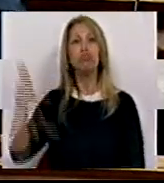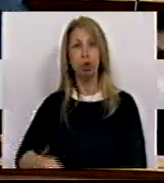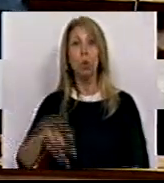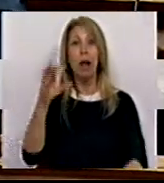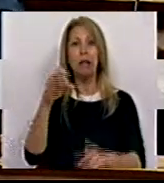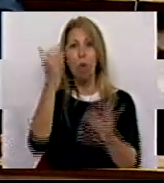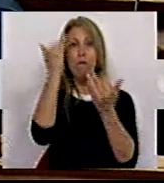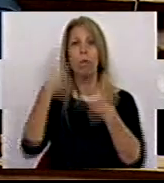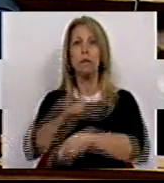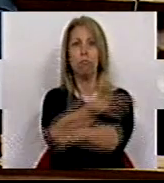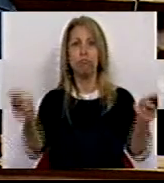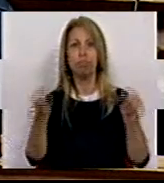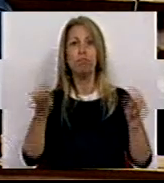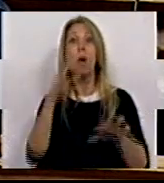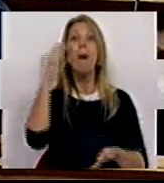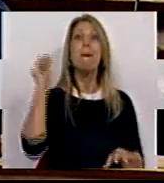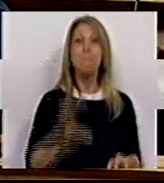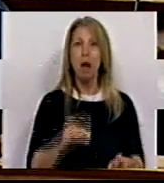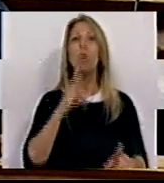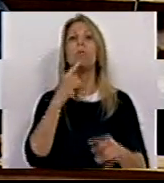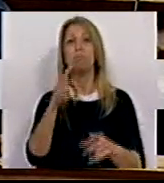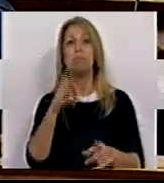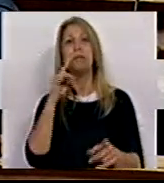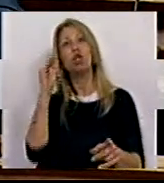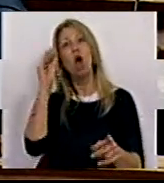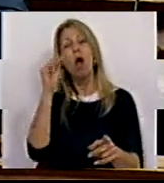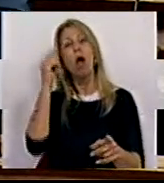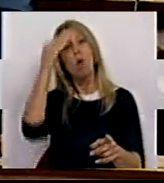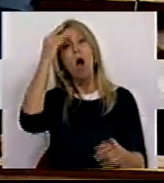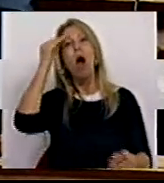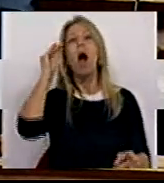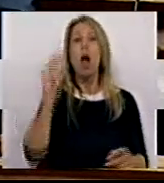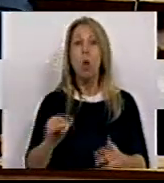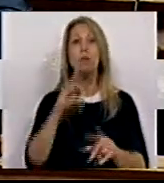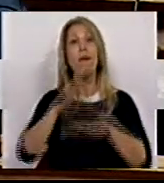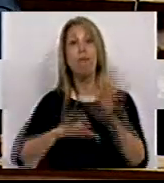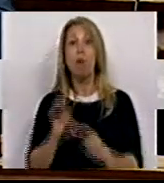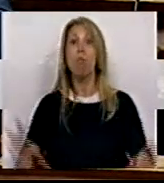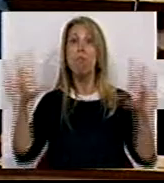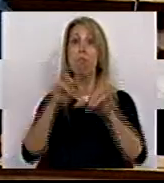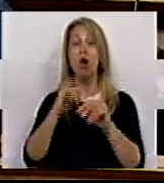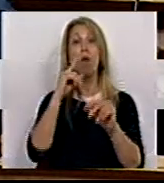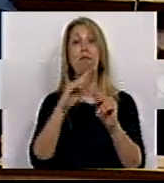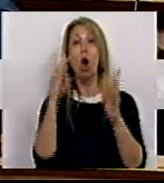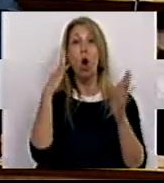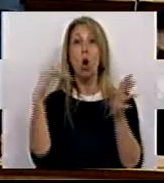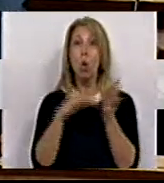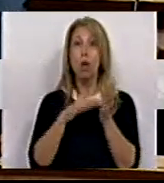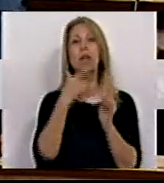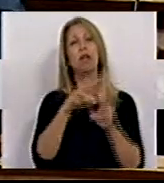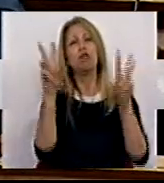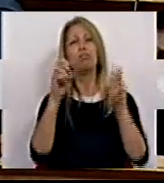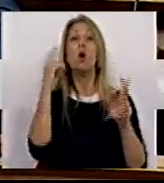sugerindo aos bancos a comercialização de uma nova conta de depósito à ordem designada conta base. Contudo, o Banco de Portugal,